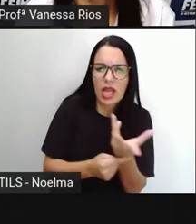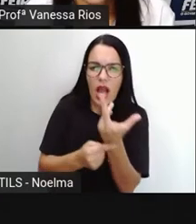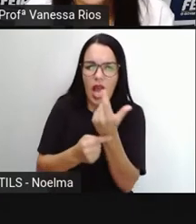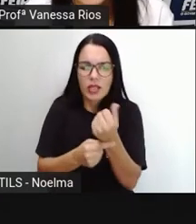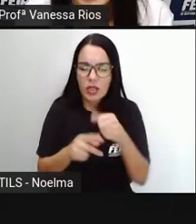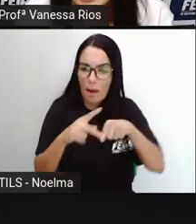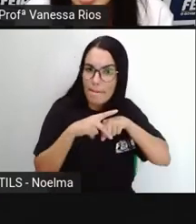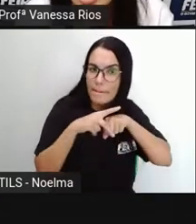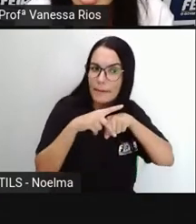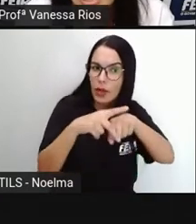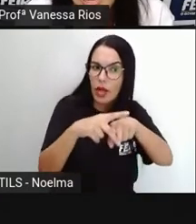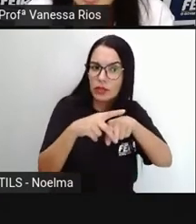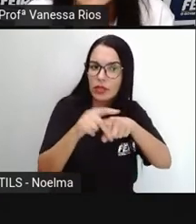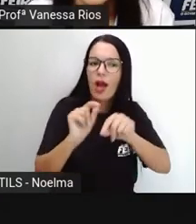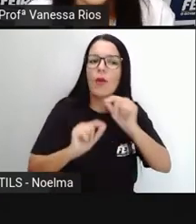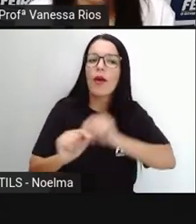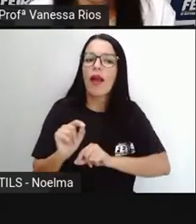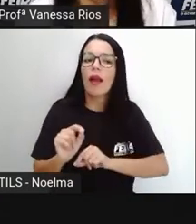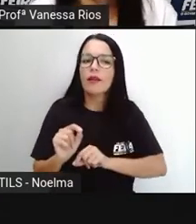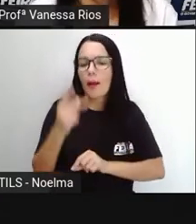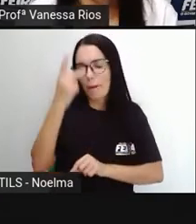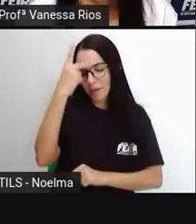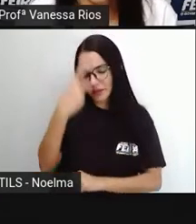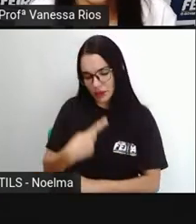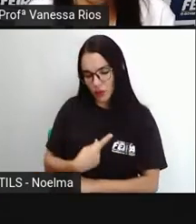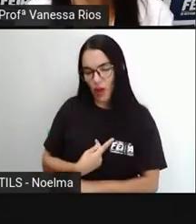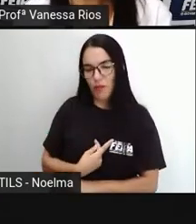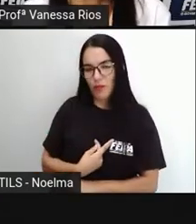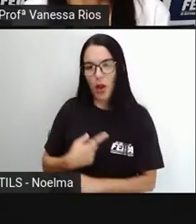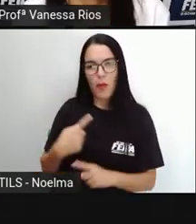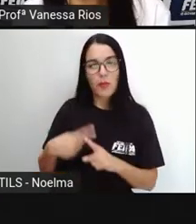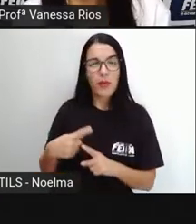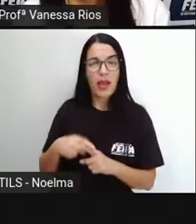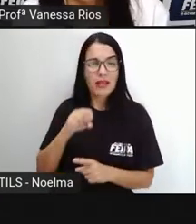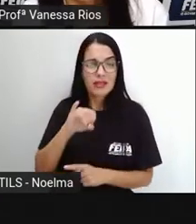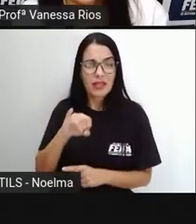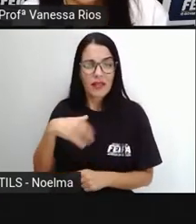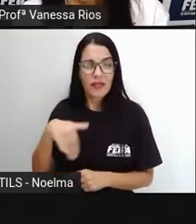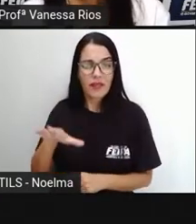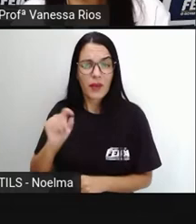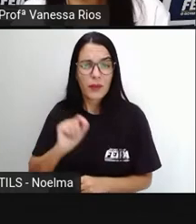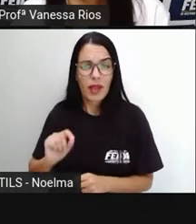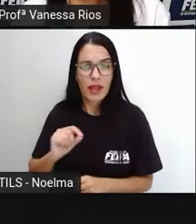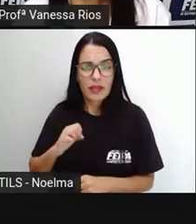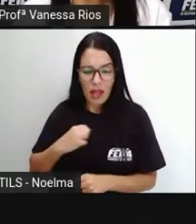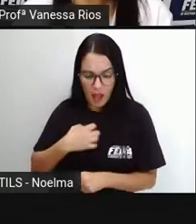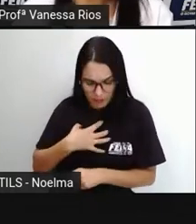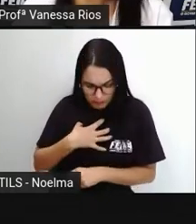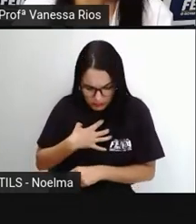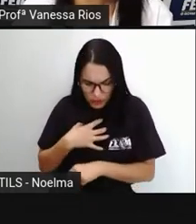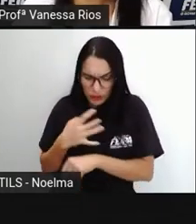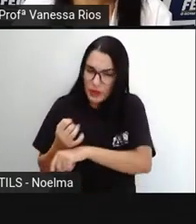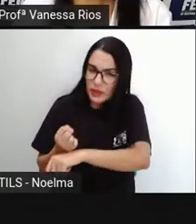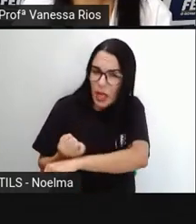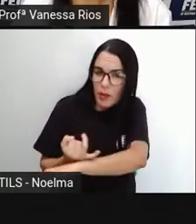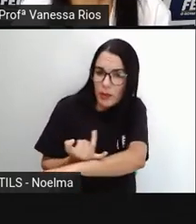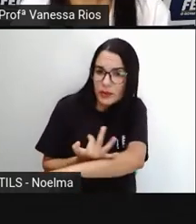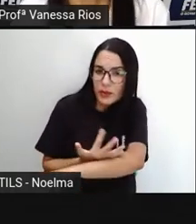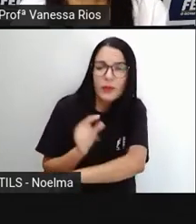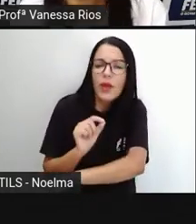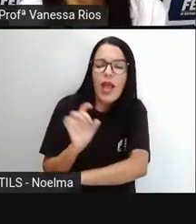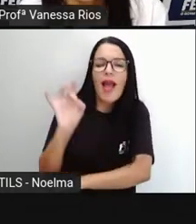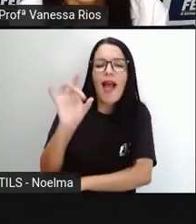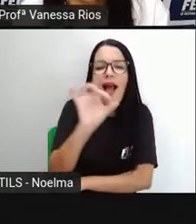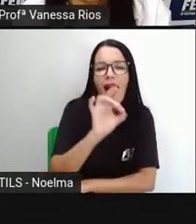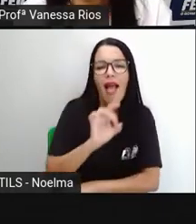é algo às vezes particular. Porque se vai mexer com as emoções, com os sentimentos, vai mexer com algo que cada um